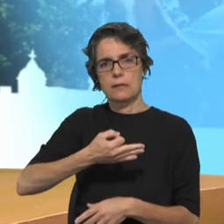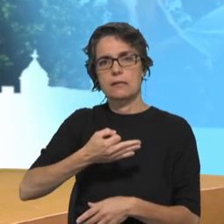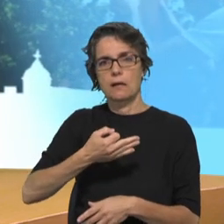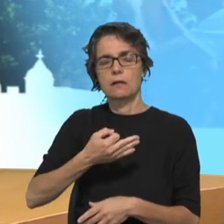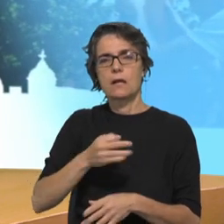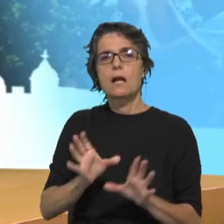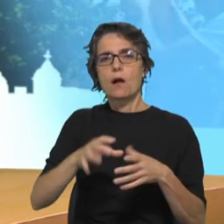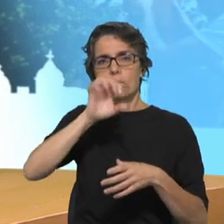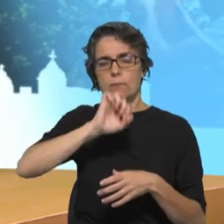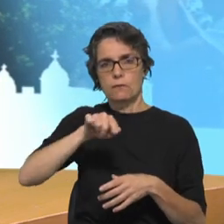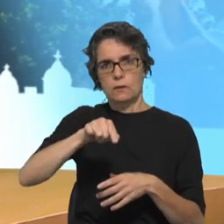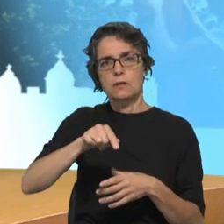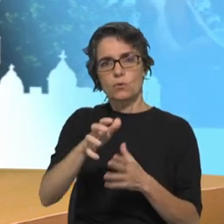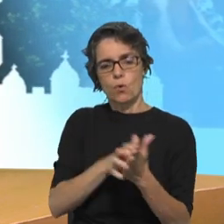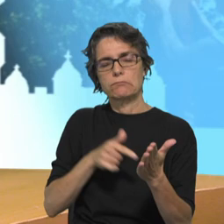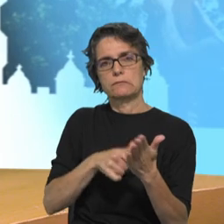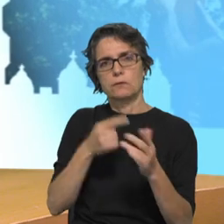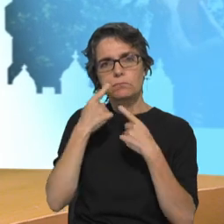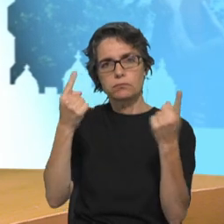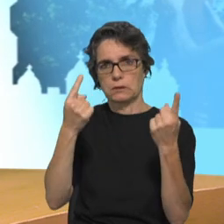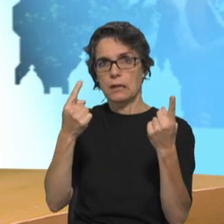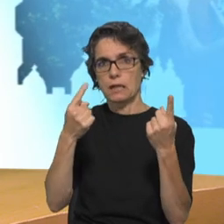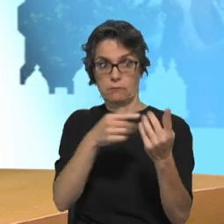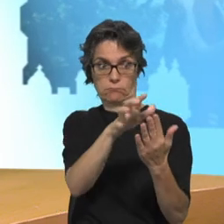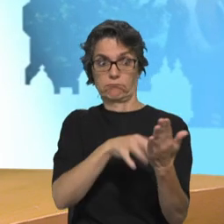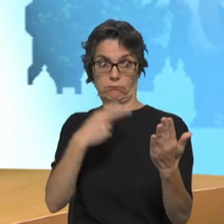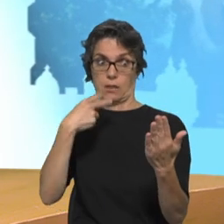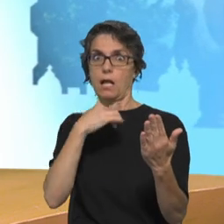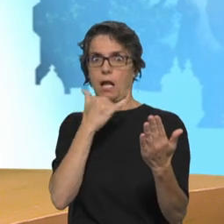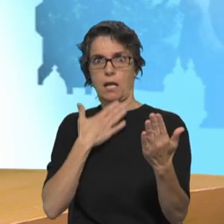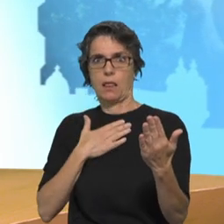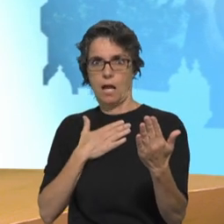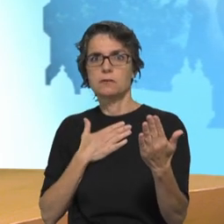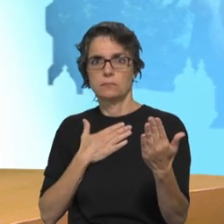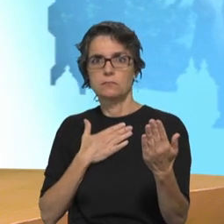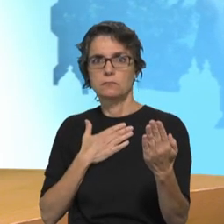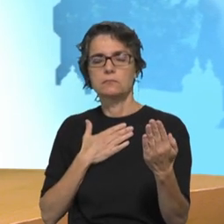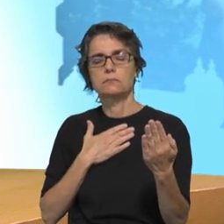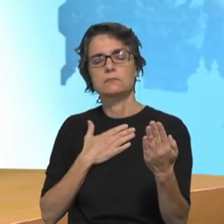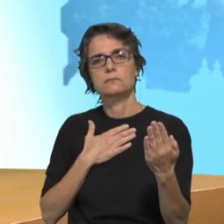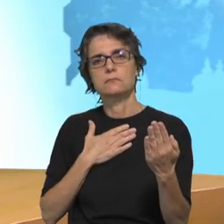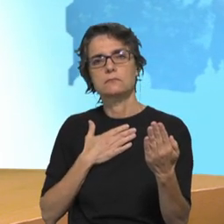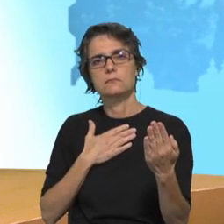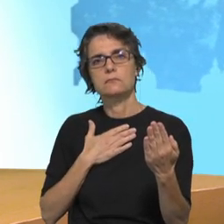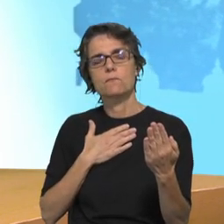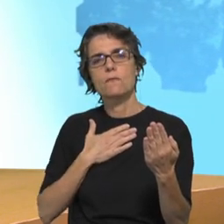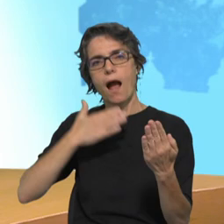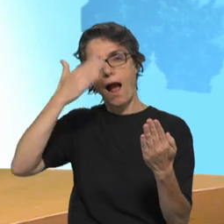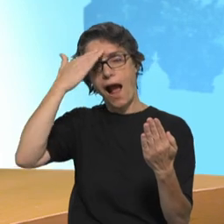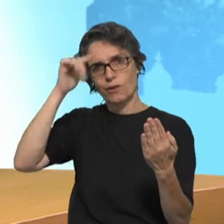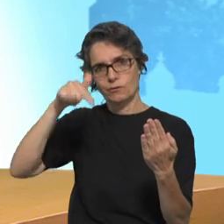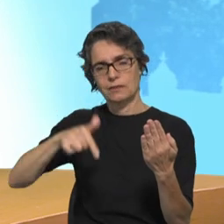muito nos alegra, pôde experimentar no seu interior o exercício da